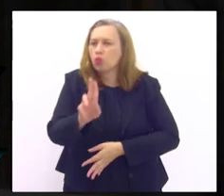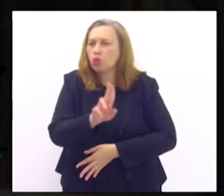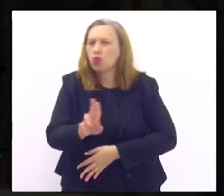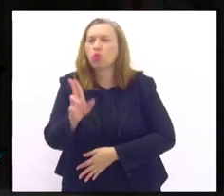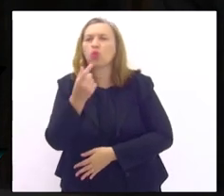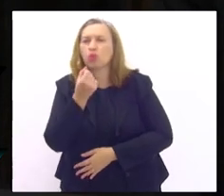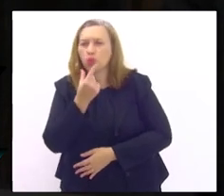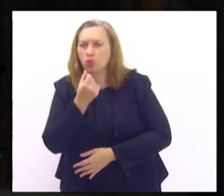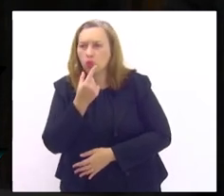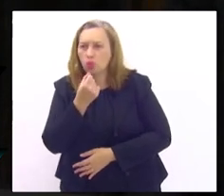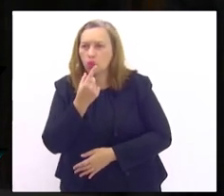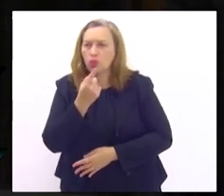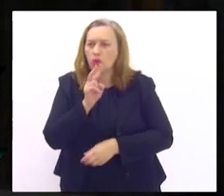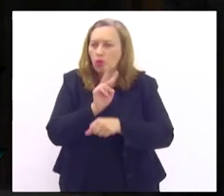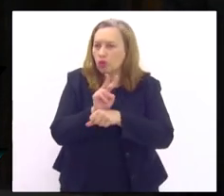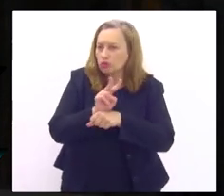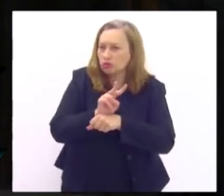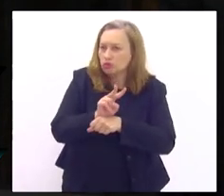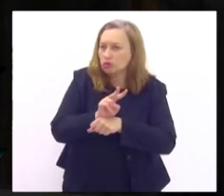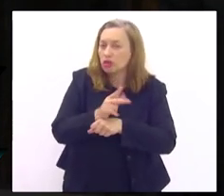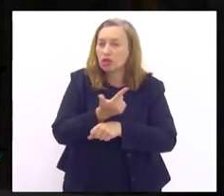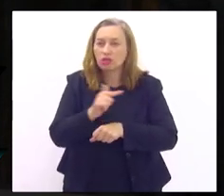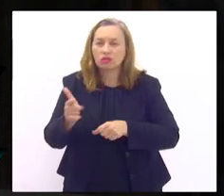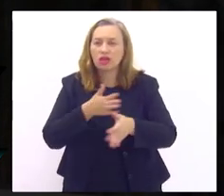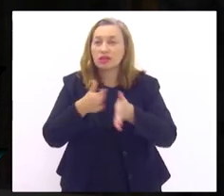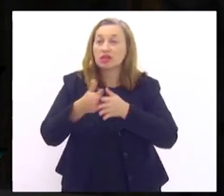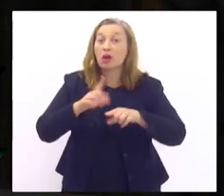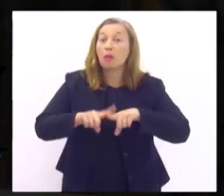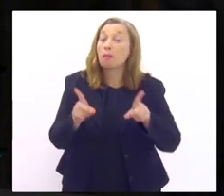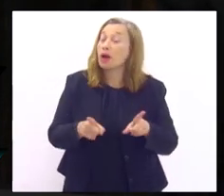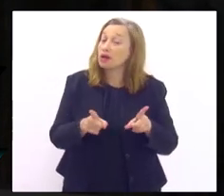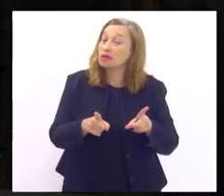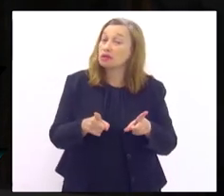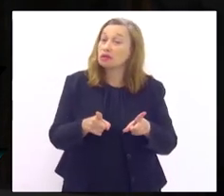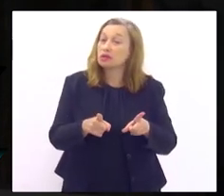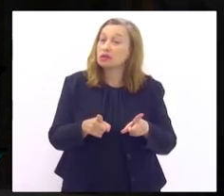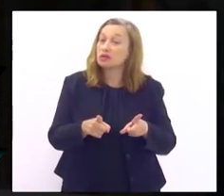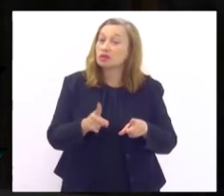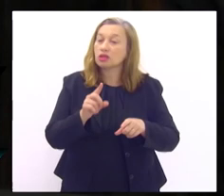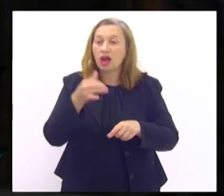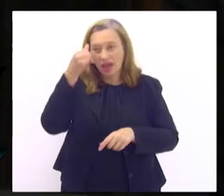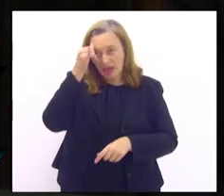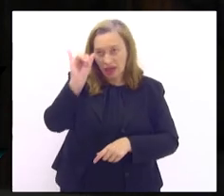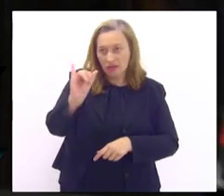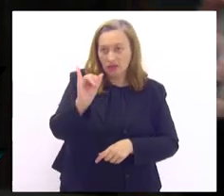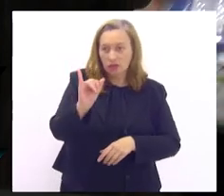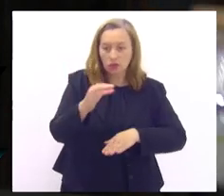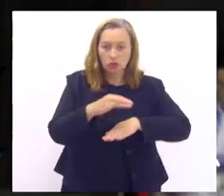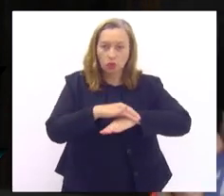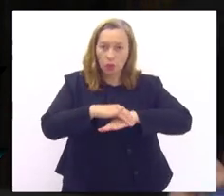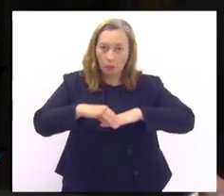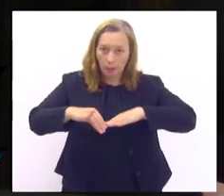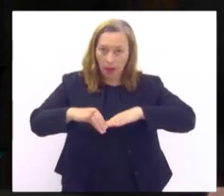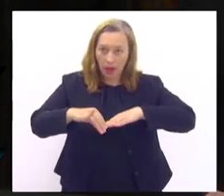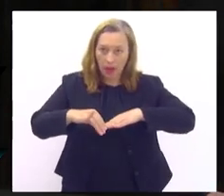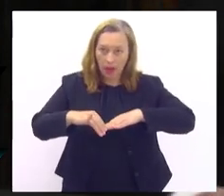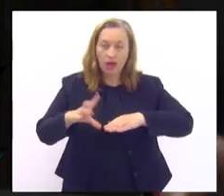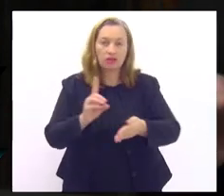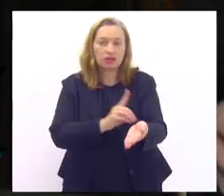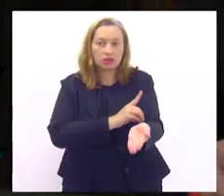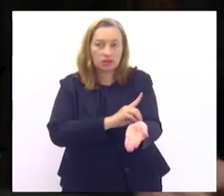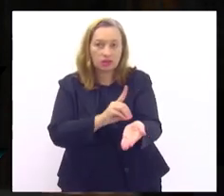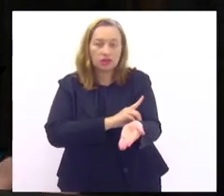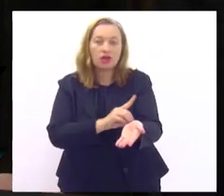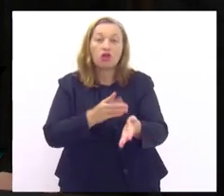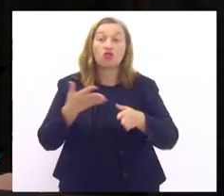o monitoramento que as pessoas não tem acesso mas no caso é da prevenção do pé diabético e especificamente